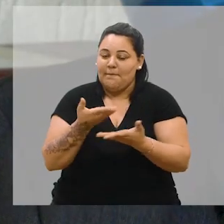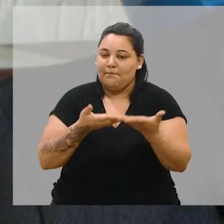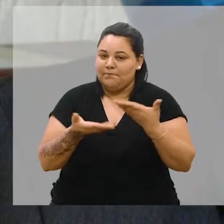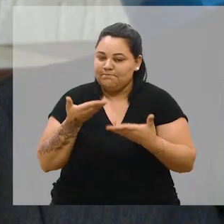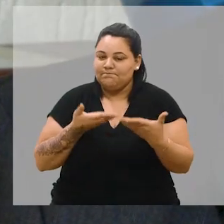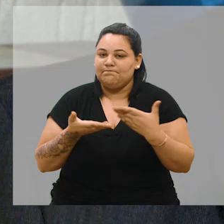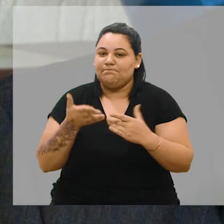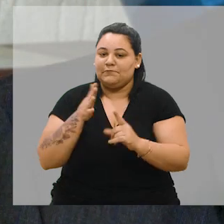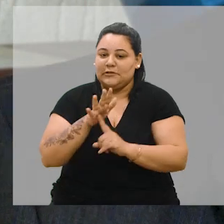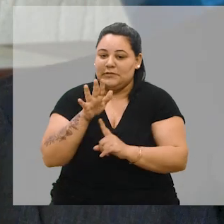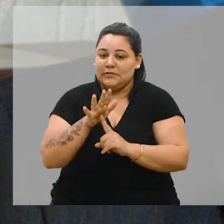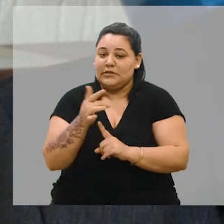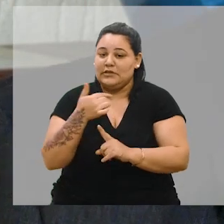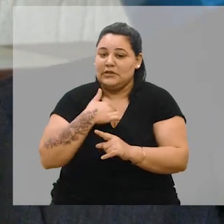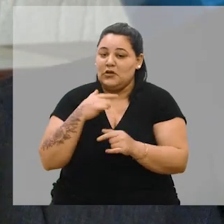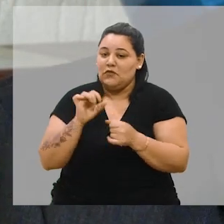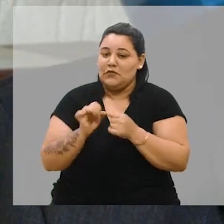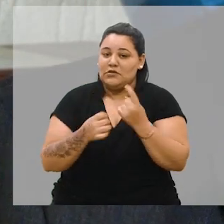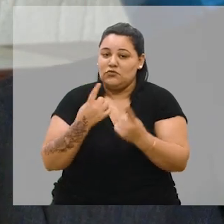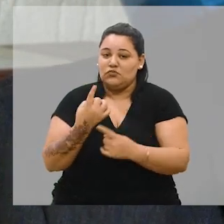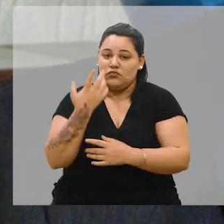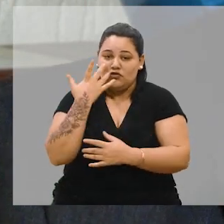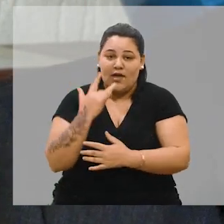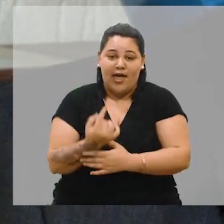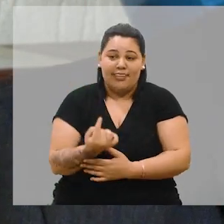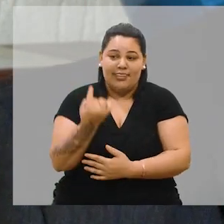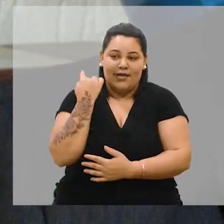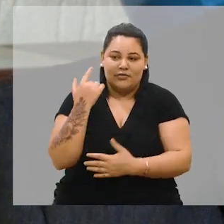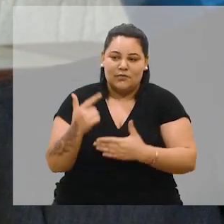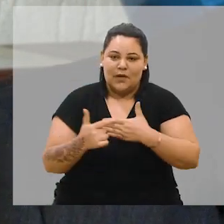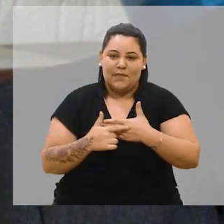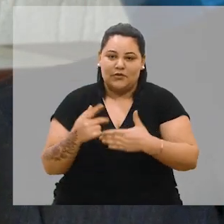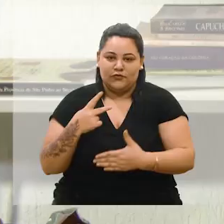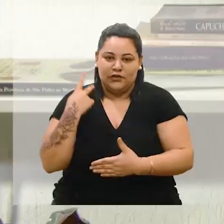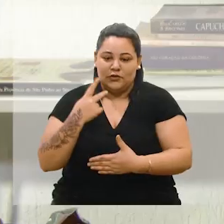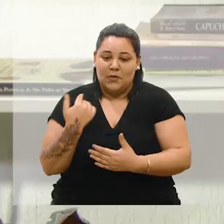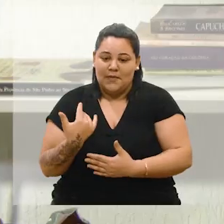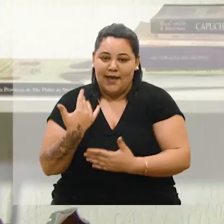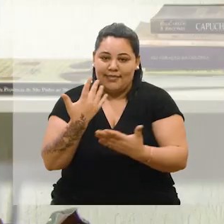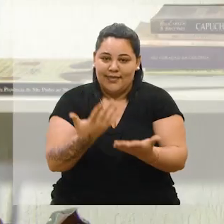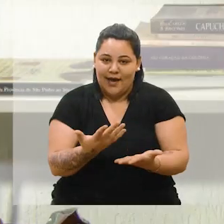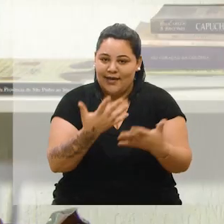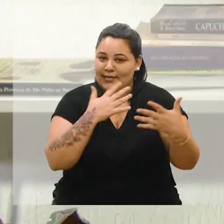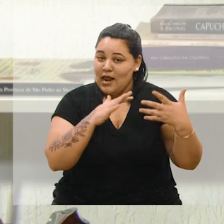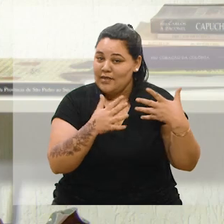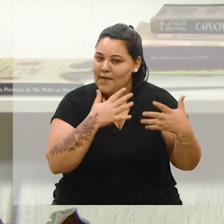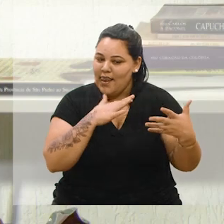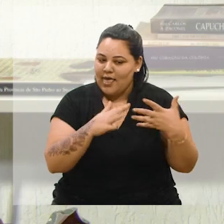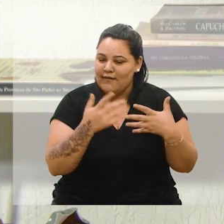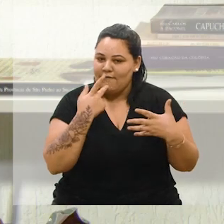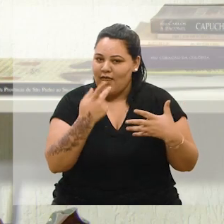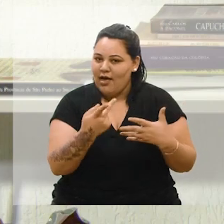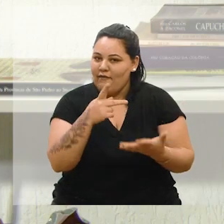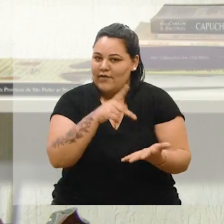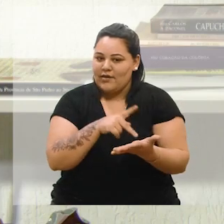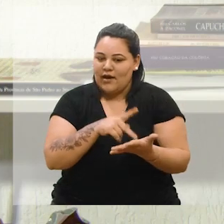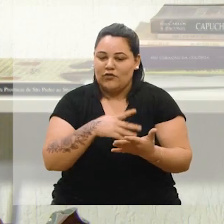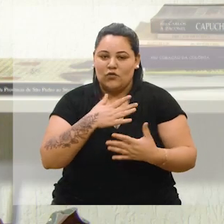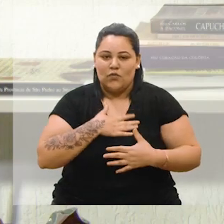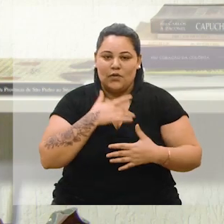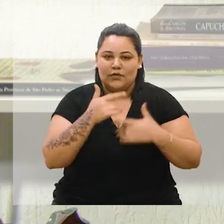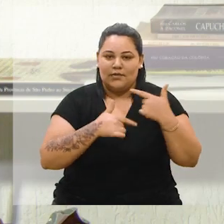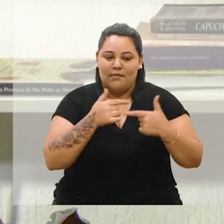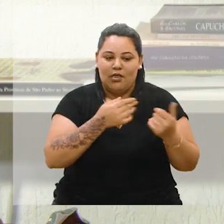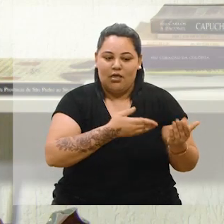feitos há poucos dias atrás, como coordenador, para dar mais transparência do meu mandato